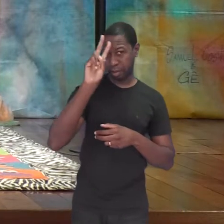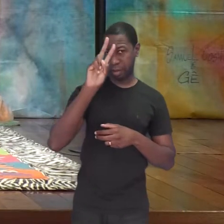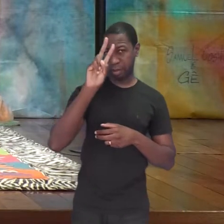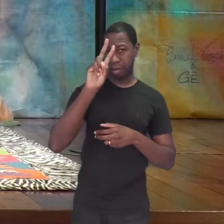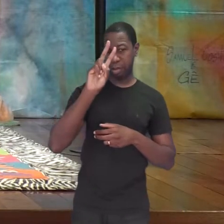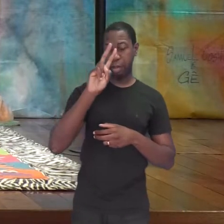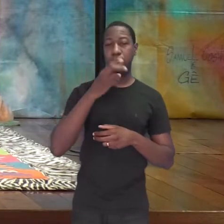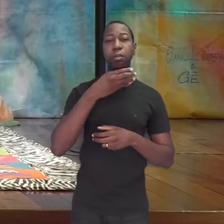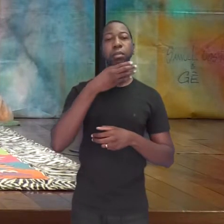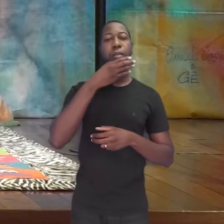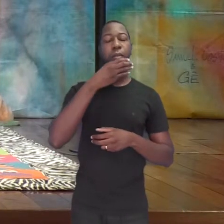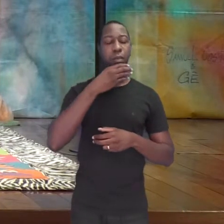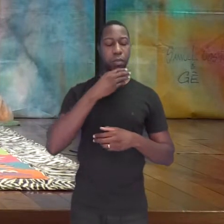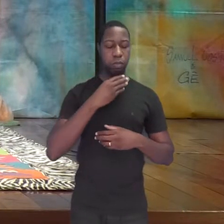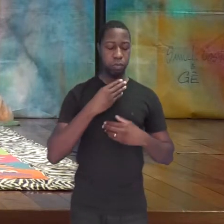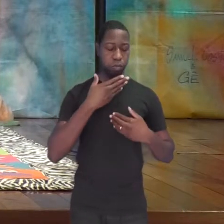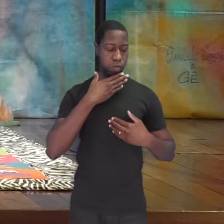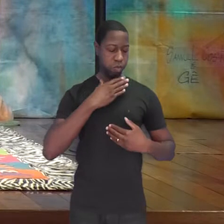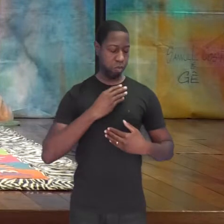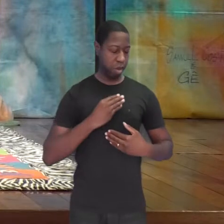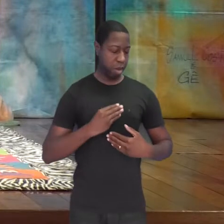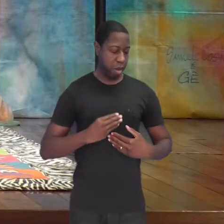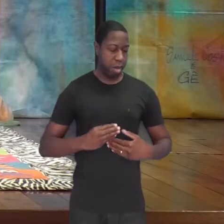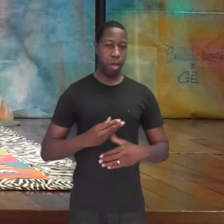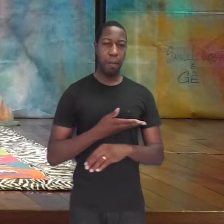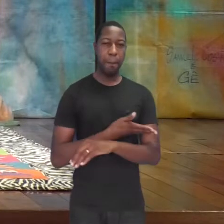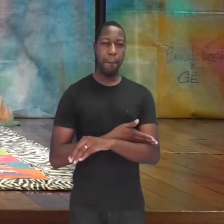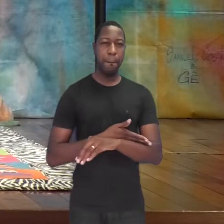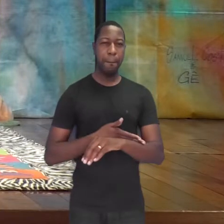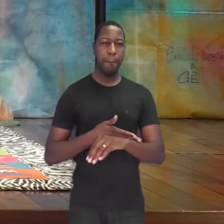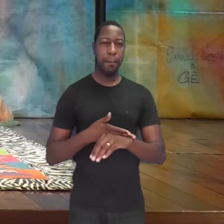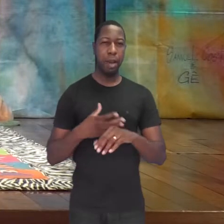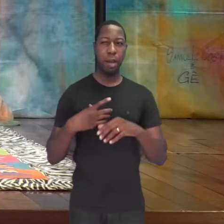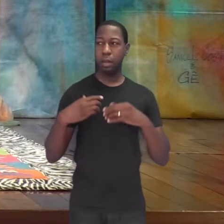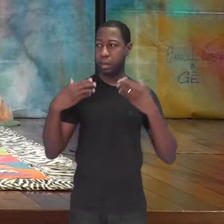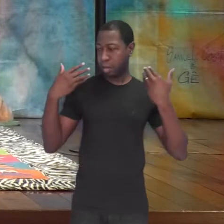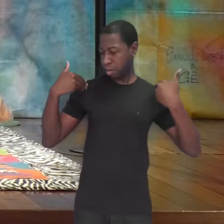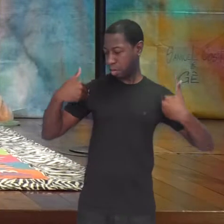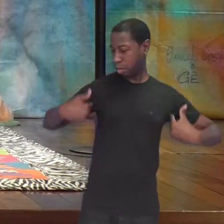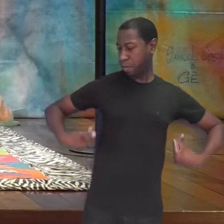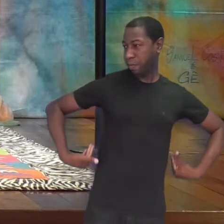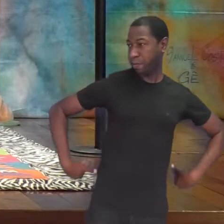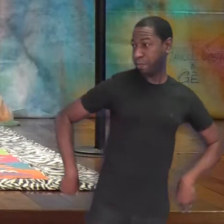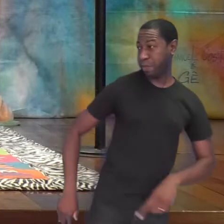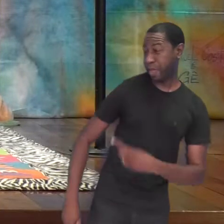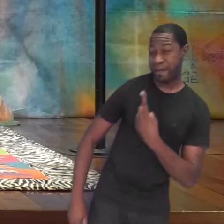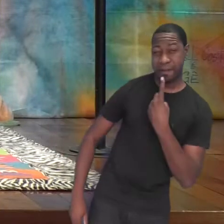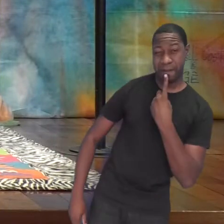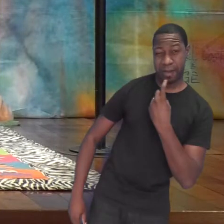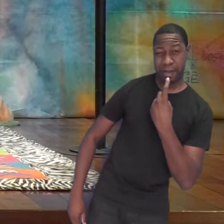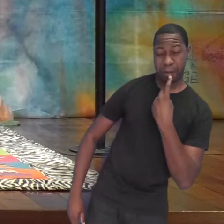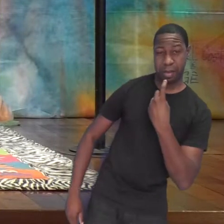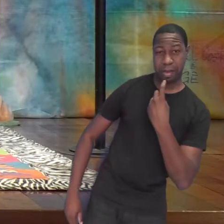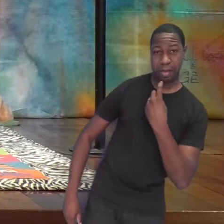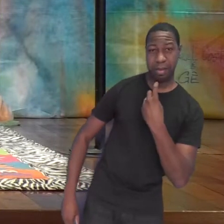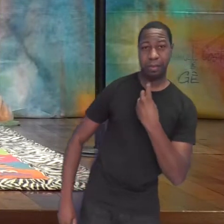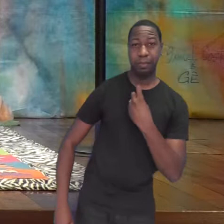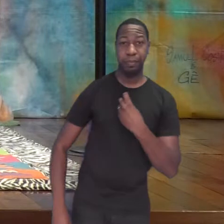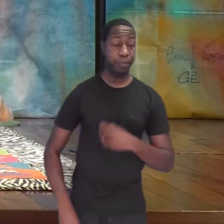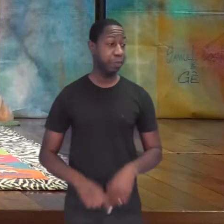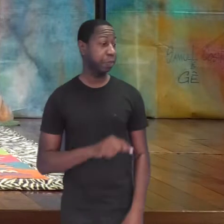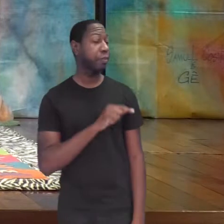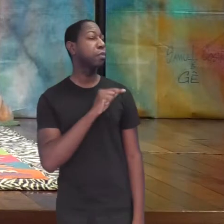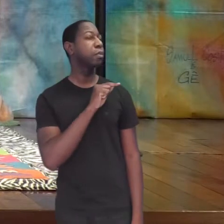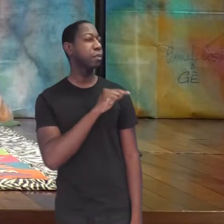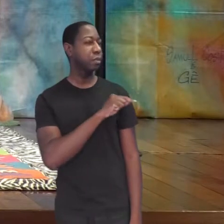barba branca batendo no peito e com uma capa vermelha batendo no pé. E esse rei,